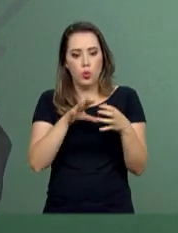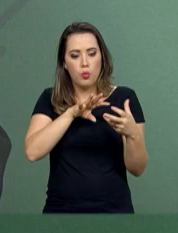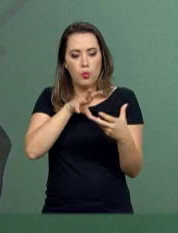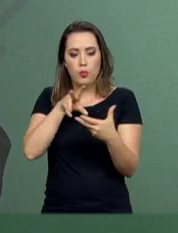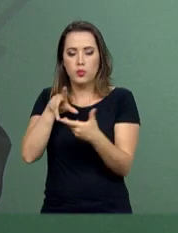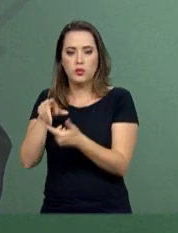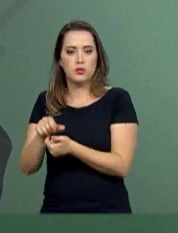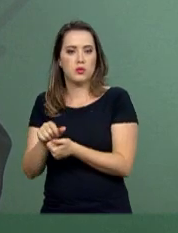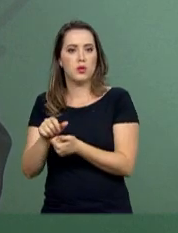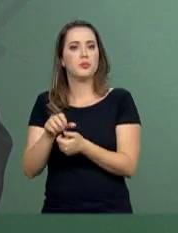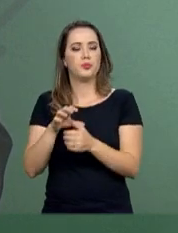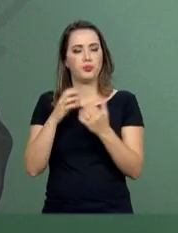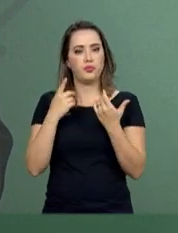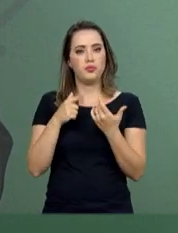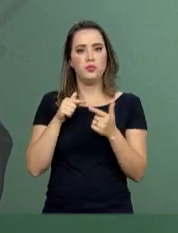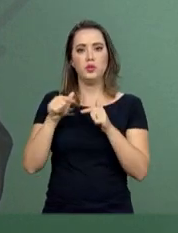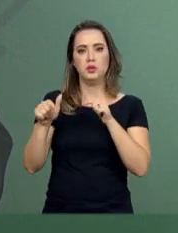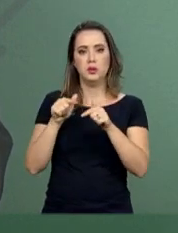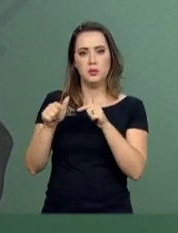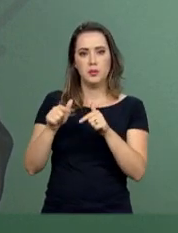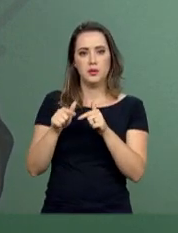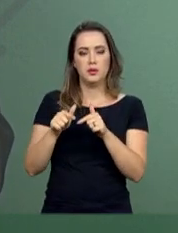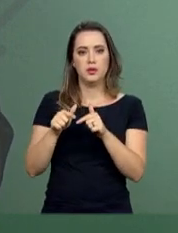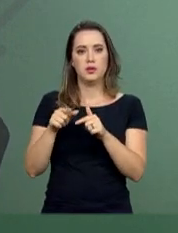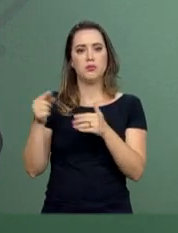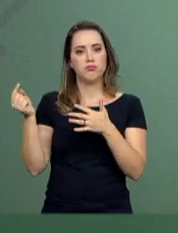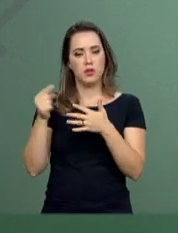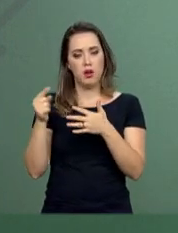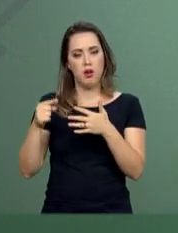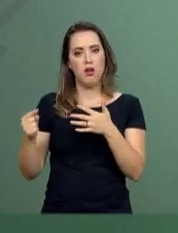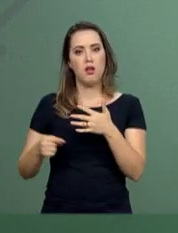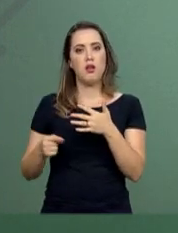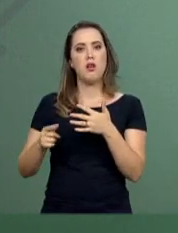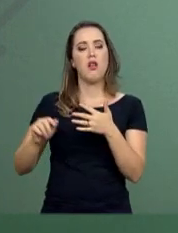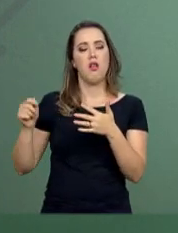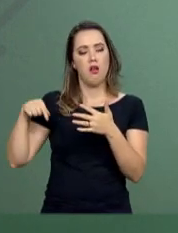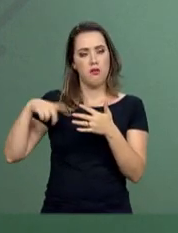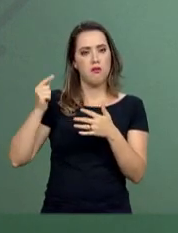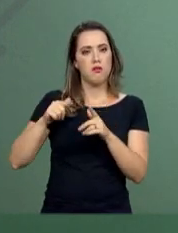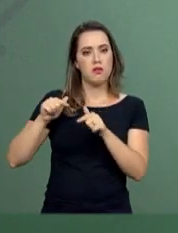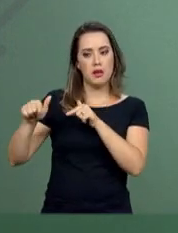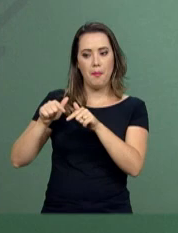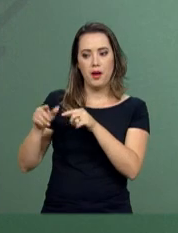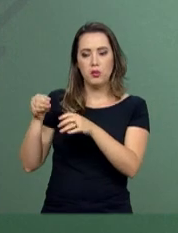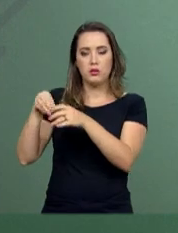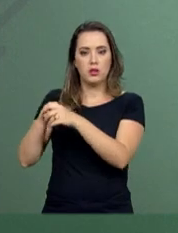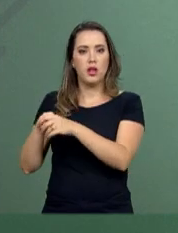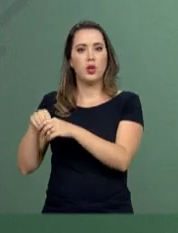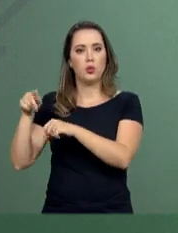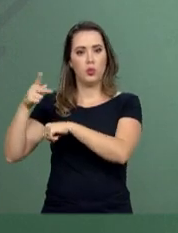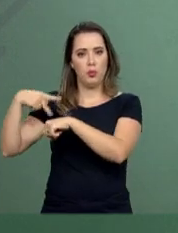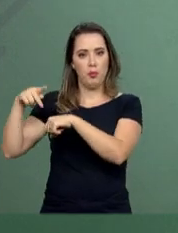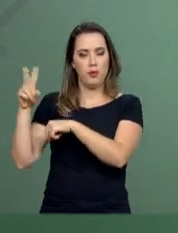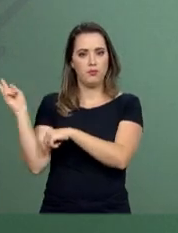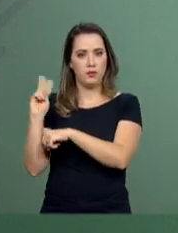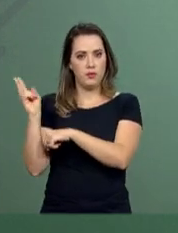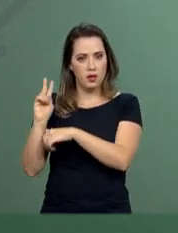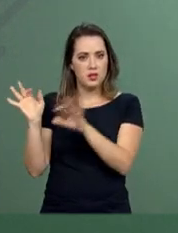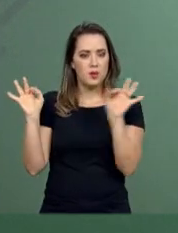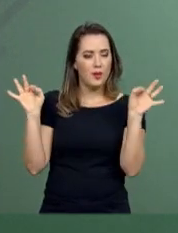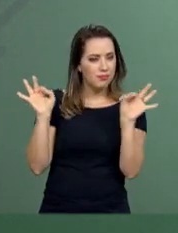para a adoção de medidas diplomáticas firmes que solucionem